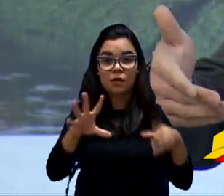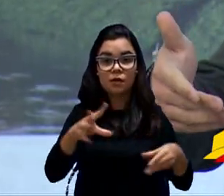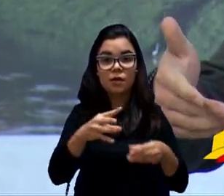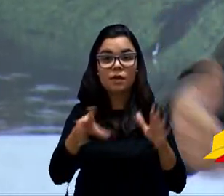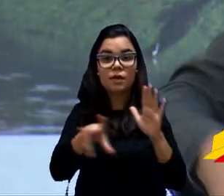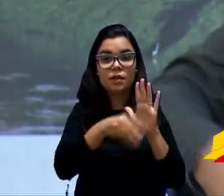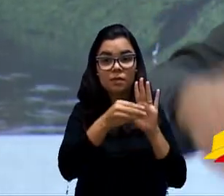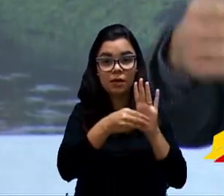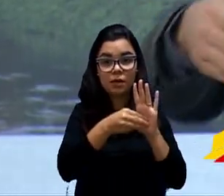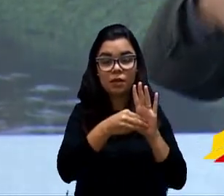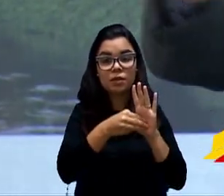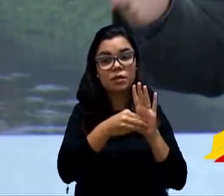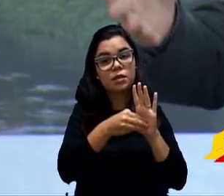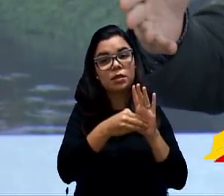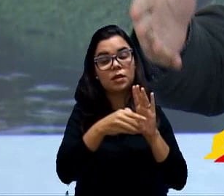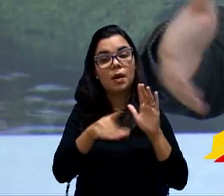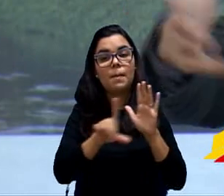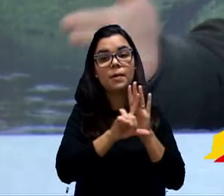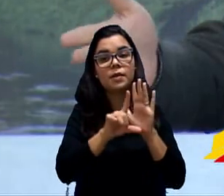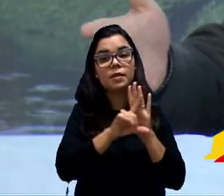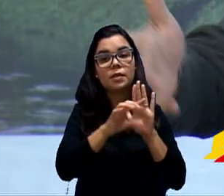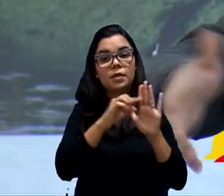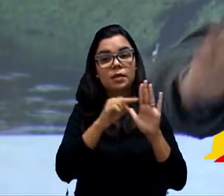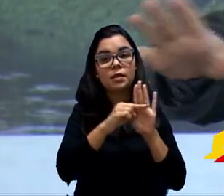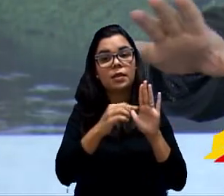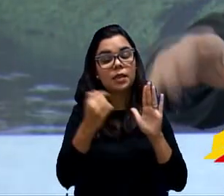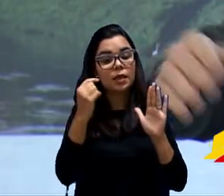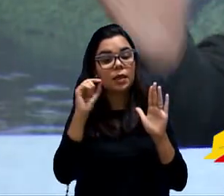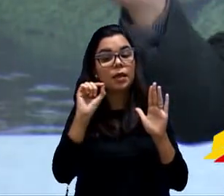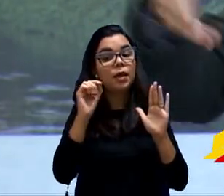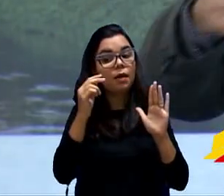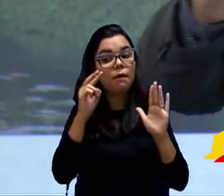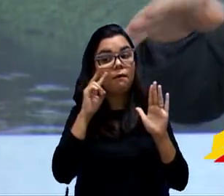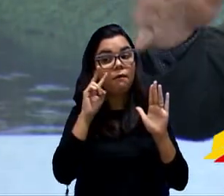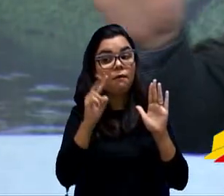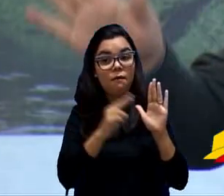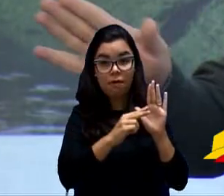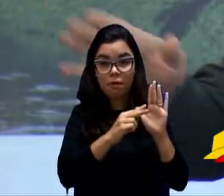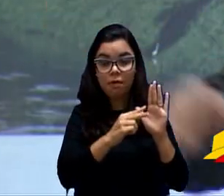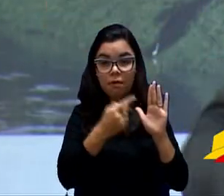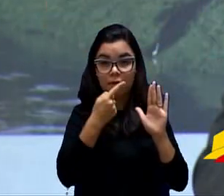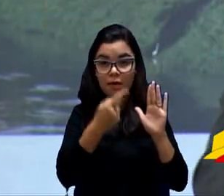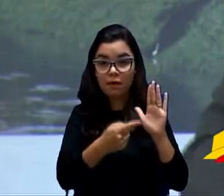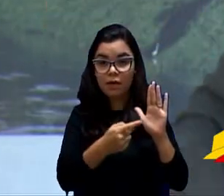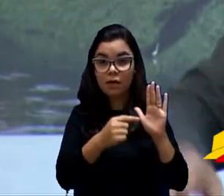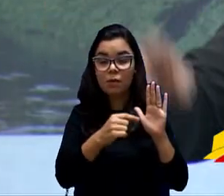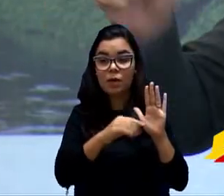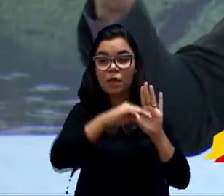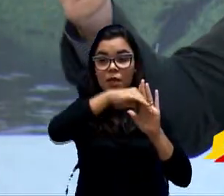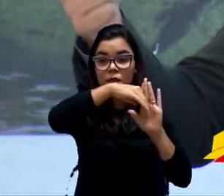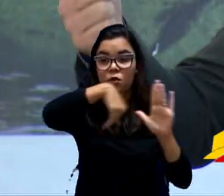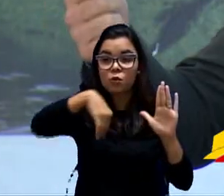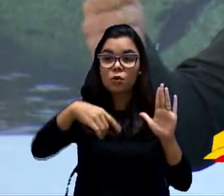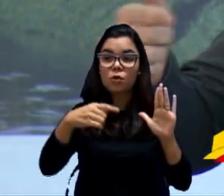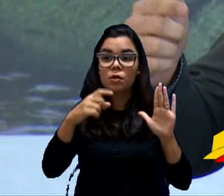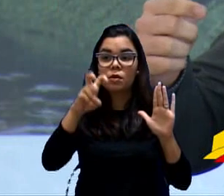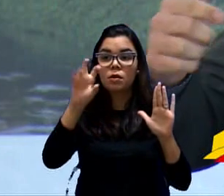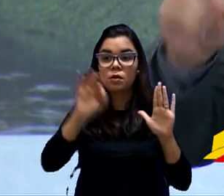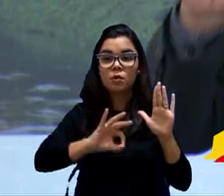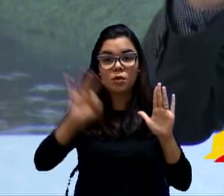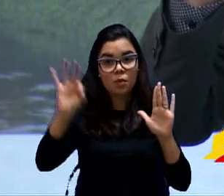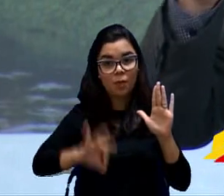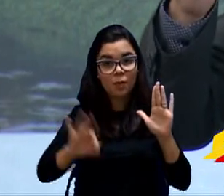presente lei. Então, quem olhar o contrato aí vai ver. Tem um contrato aí que exclui aquele negócio dos 50%. Se fosse para